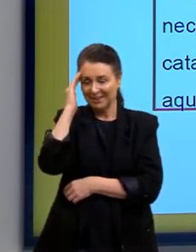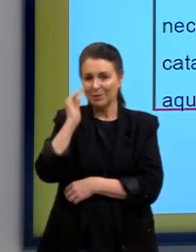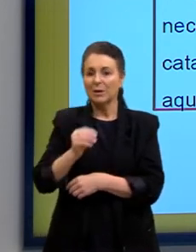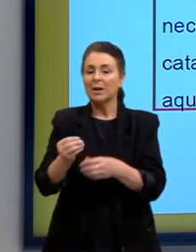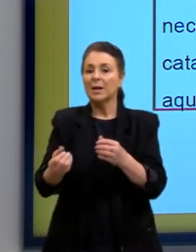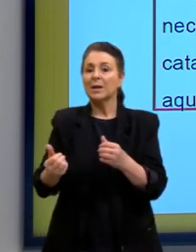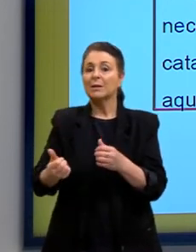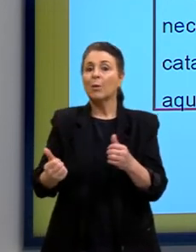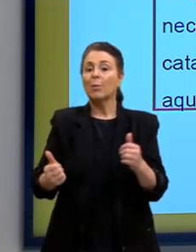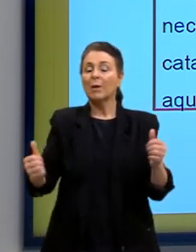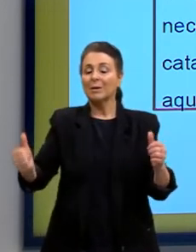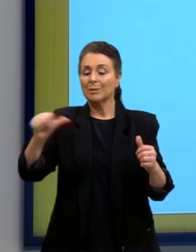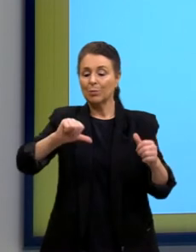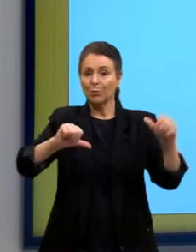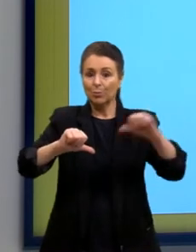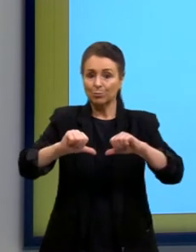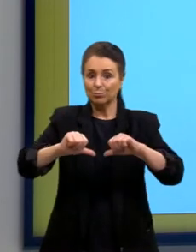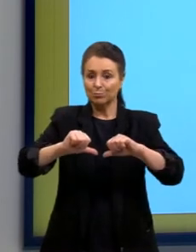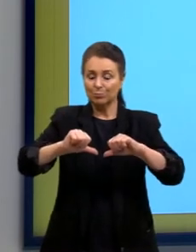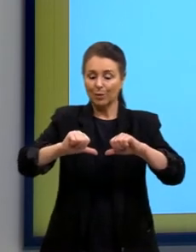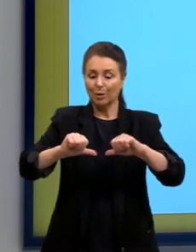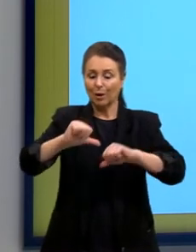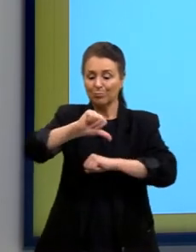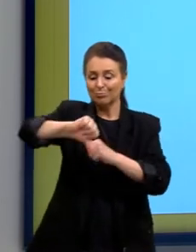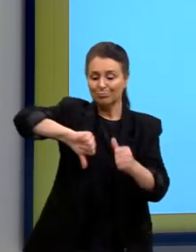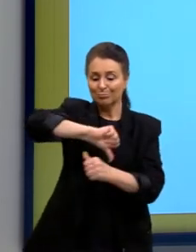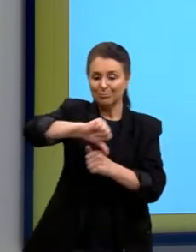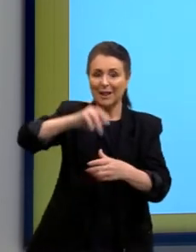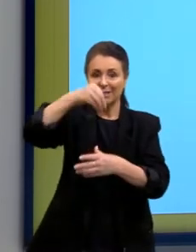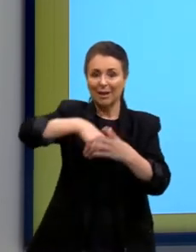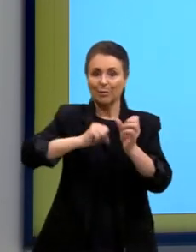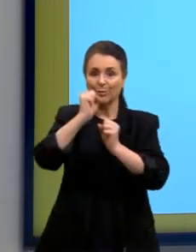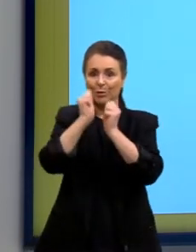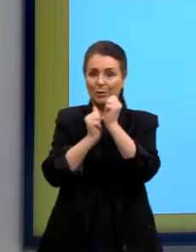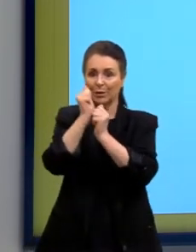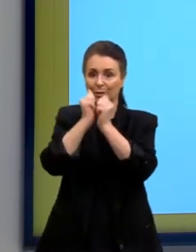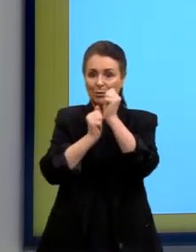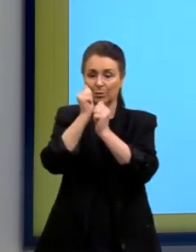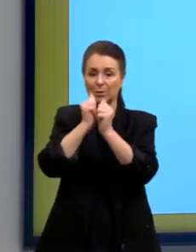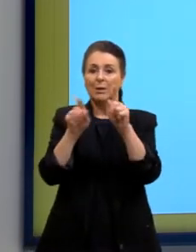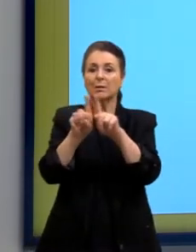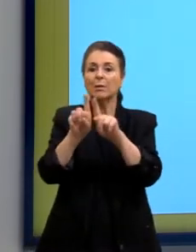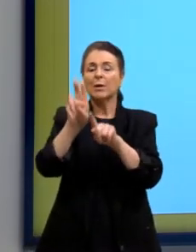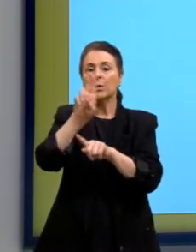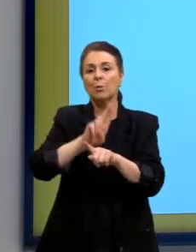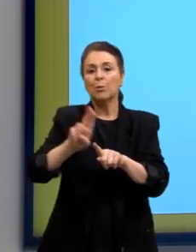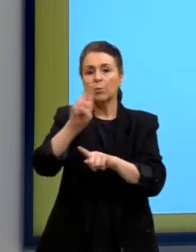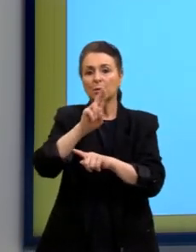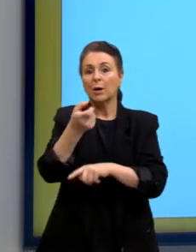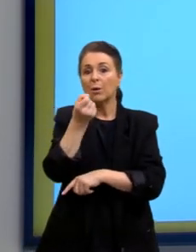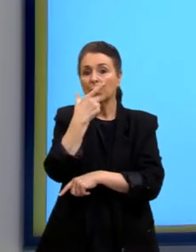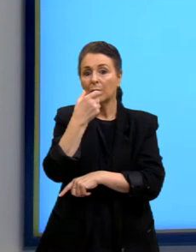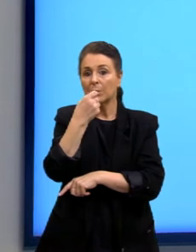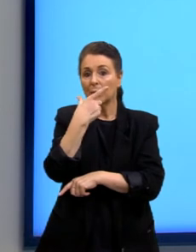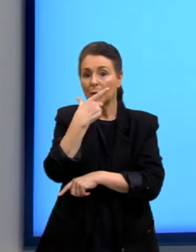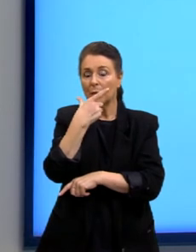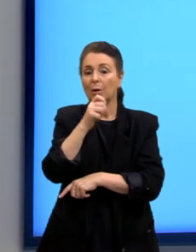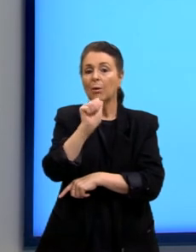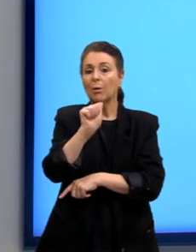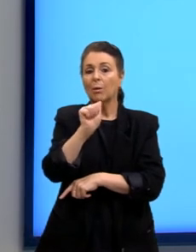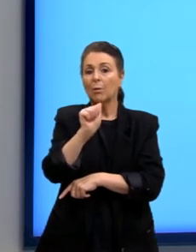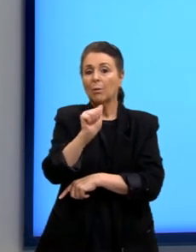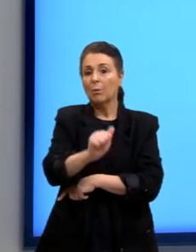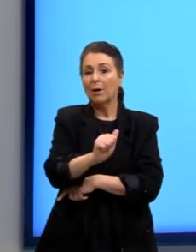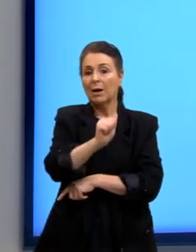reações são muito utilizadas na indústria também é utilizado para produzir os medicamentos como a aspirina o ácido acetil